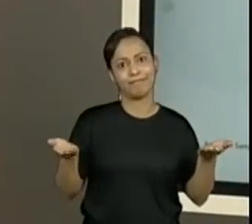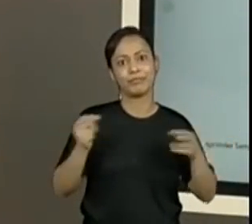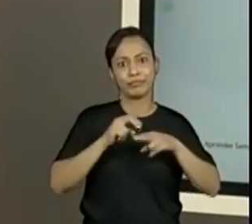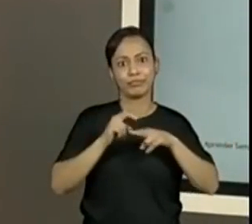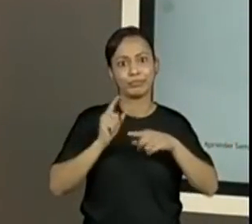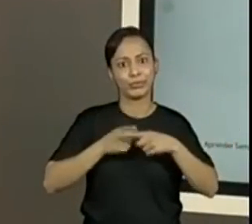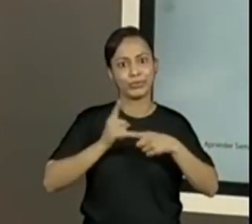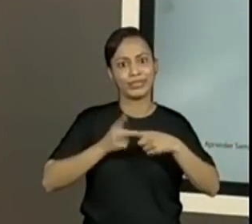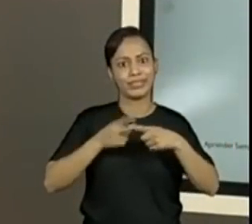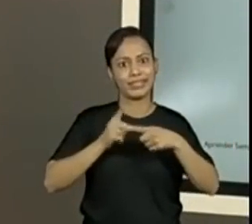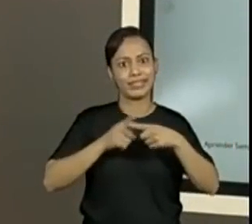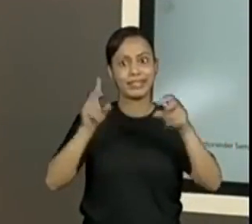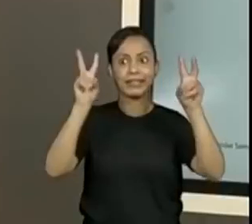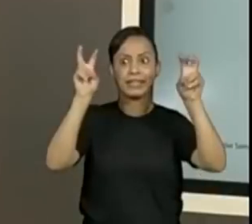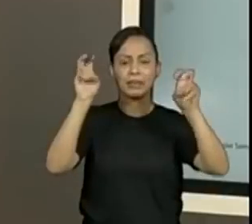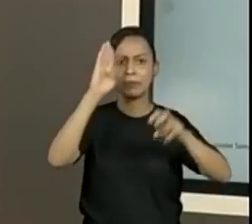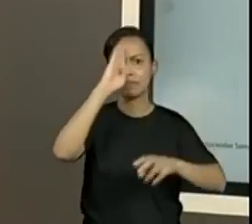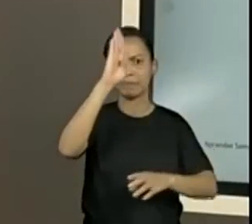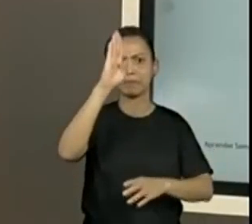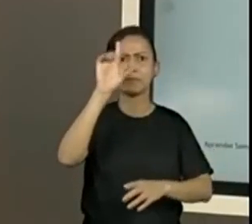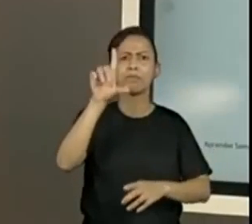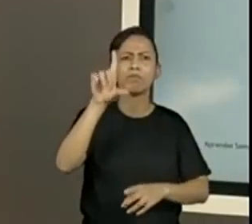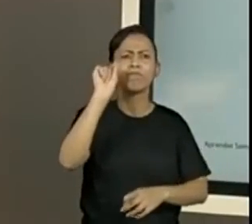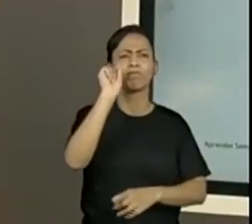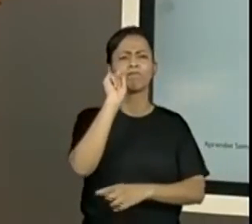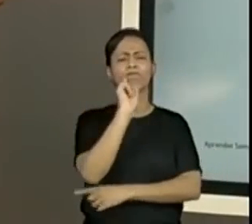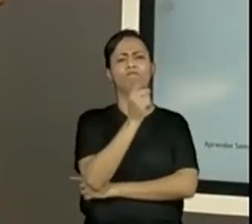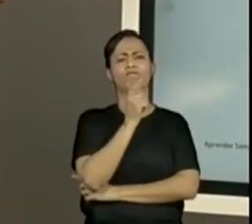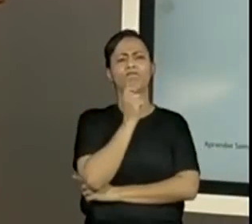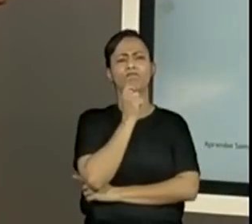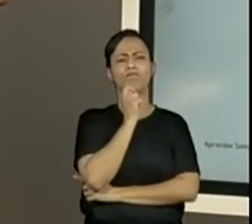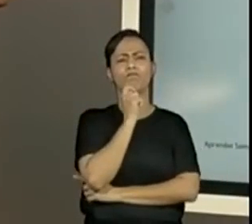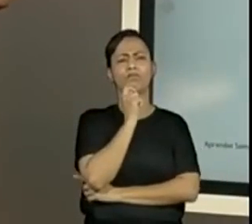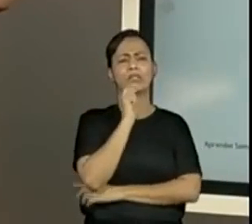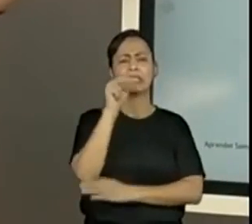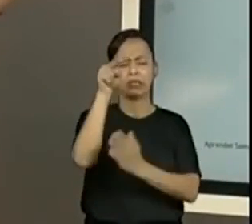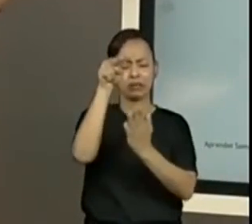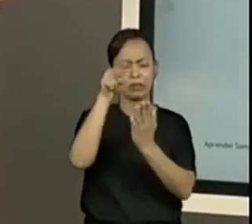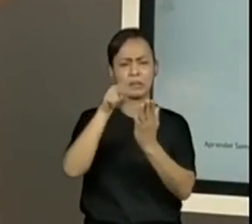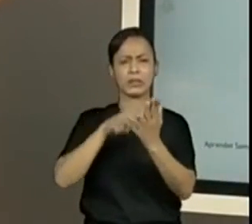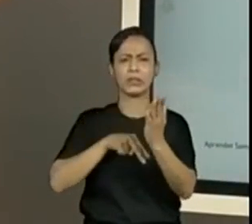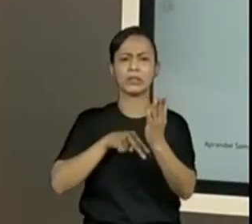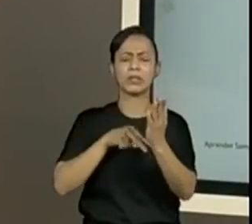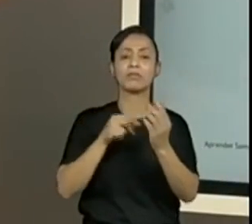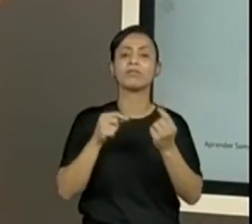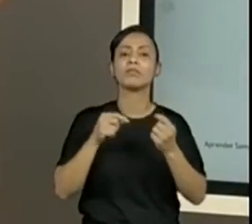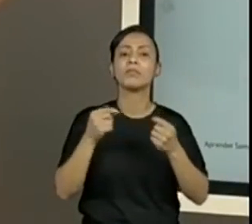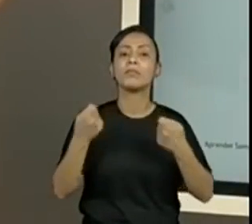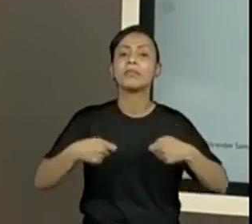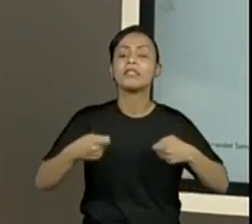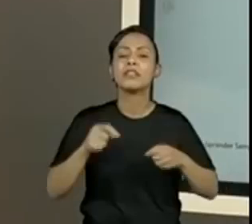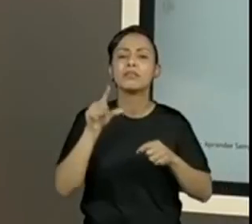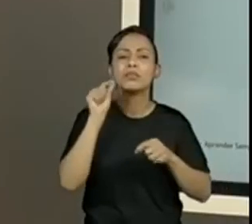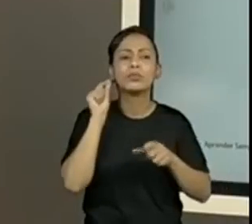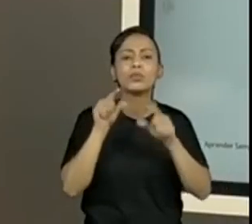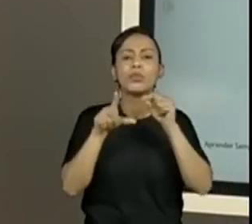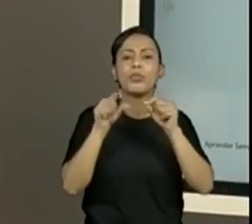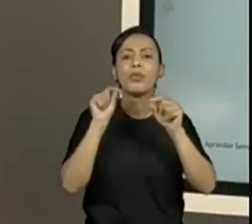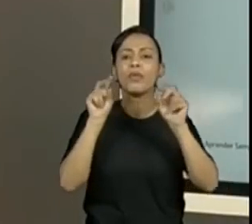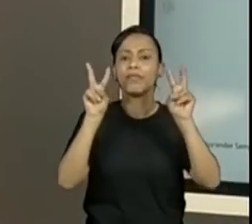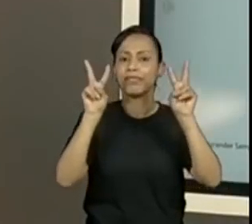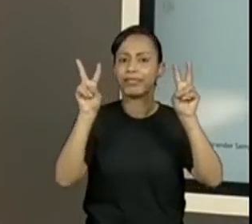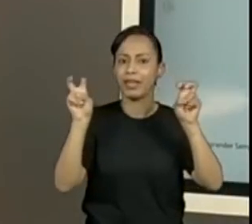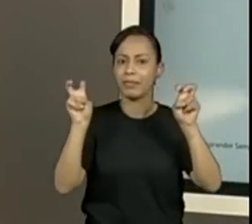vamos dizer assim, com essa primeira etapa eu consigo nessa primeira leitura já entender